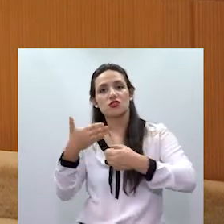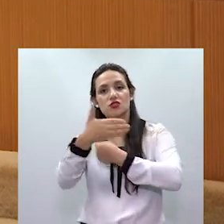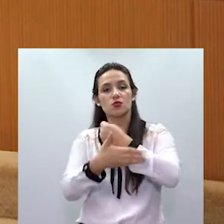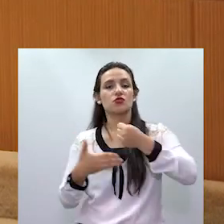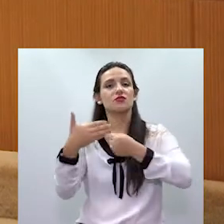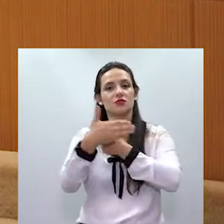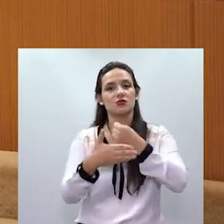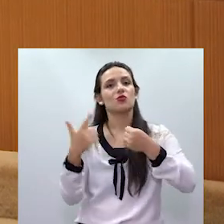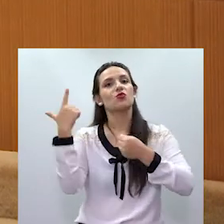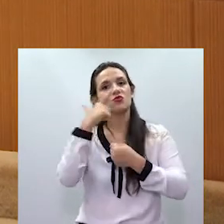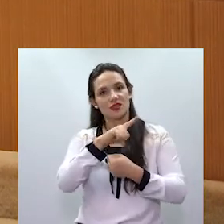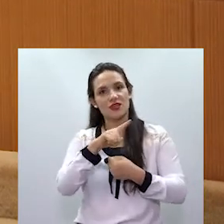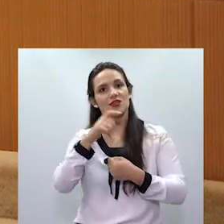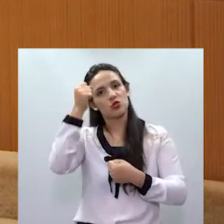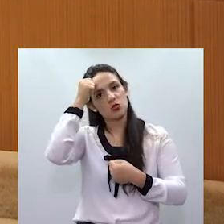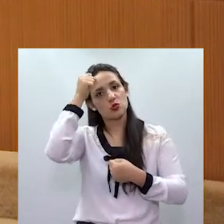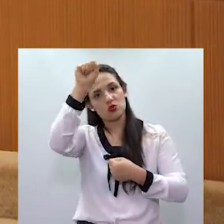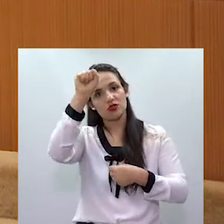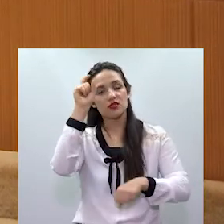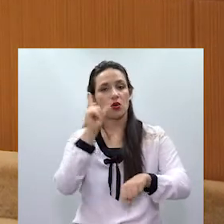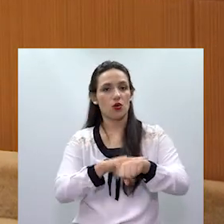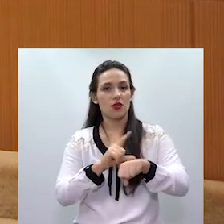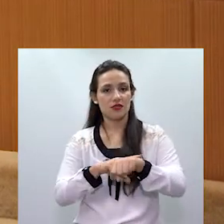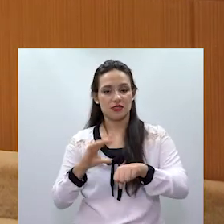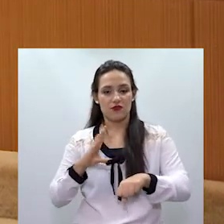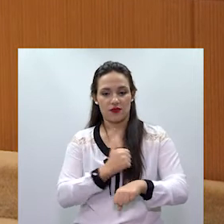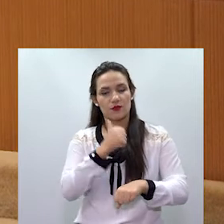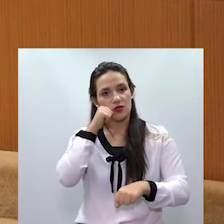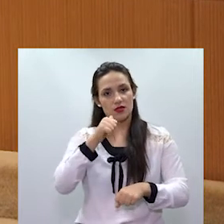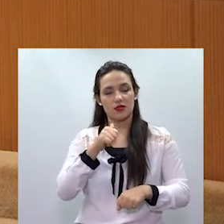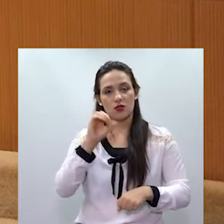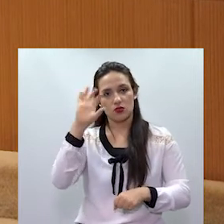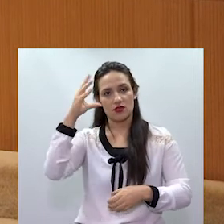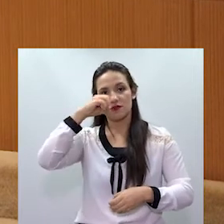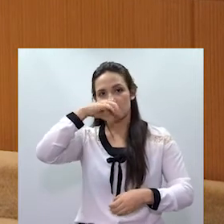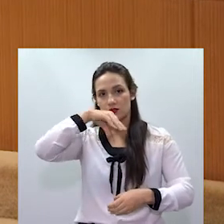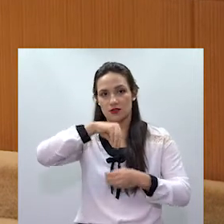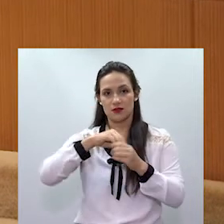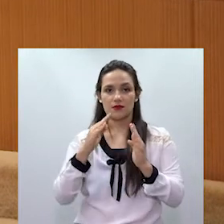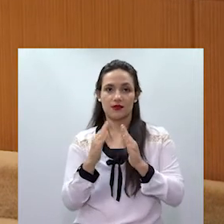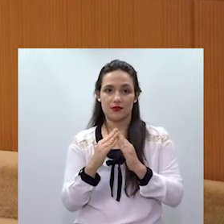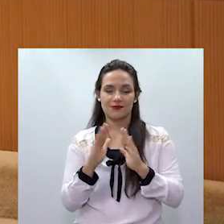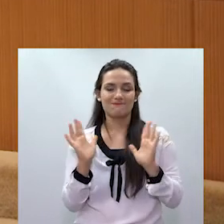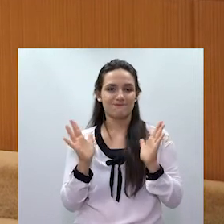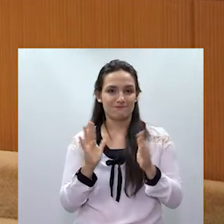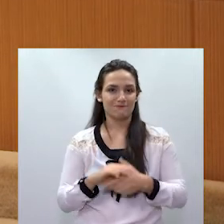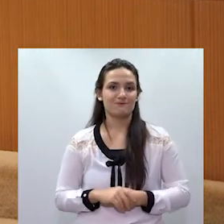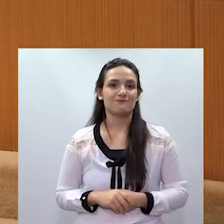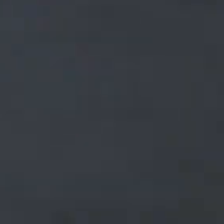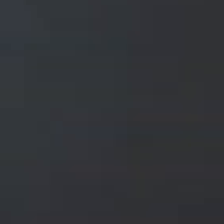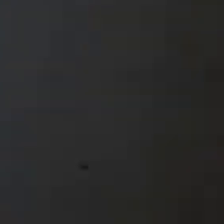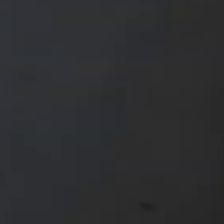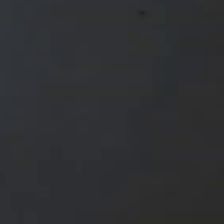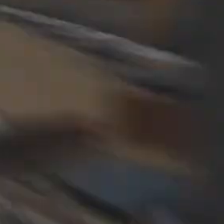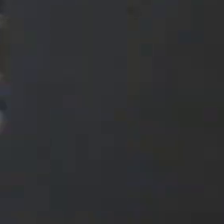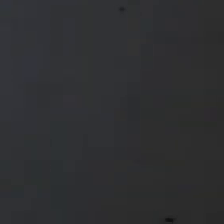efetividade das medidas protetivas no socorro às vítimas de violência. Até lá!